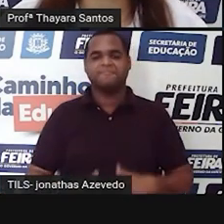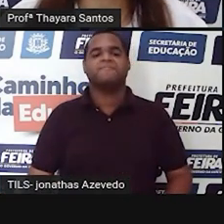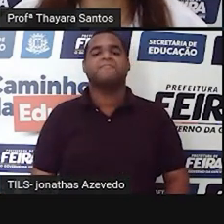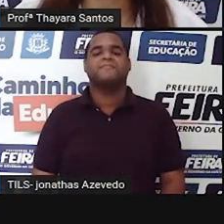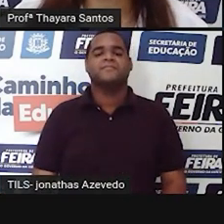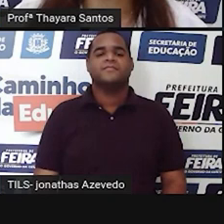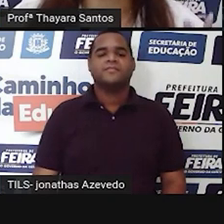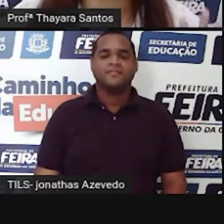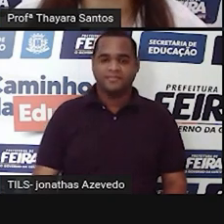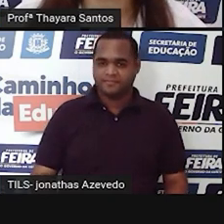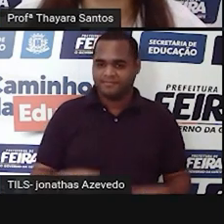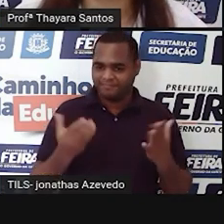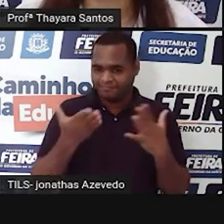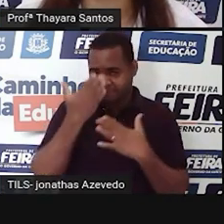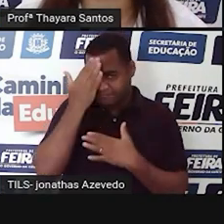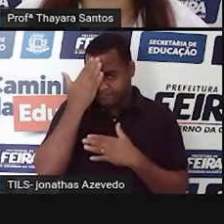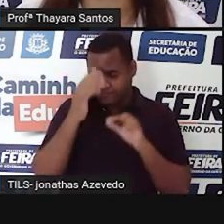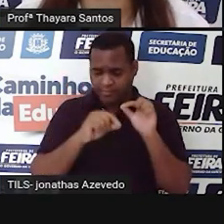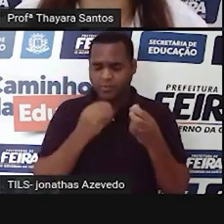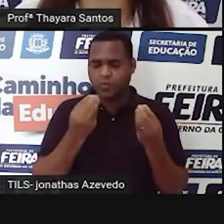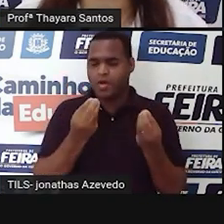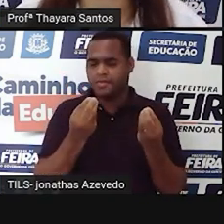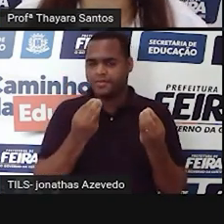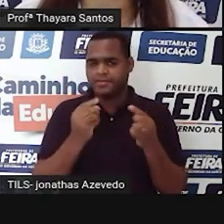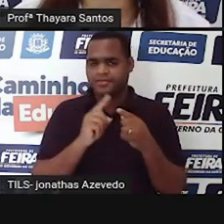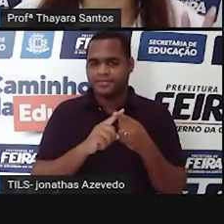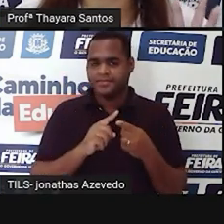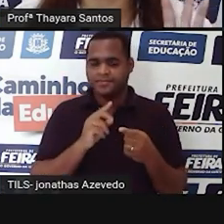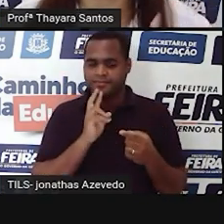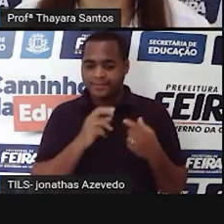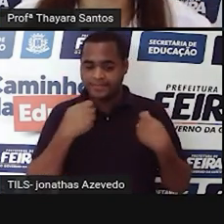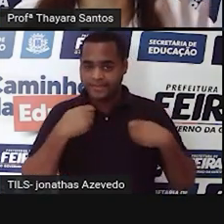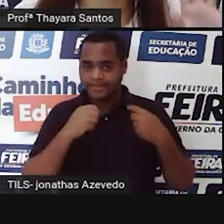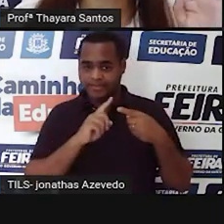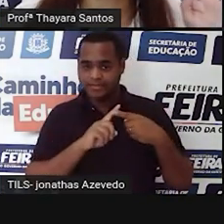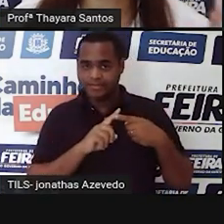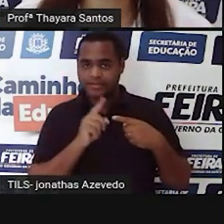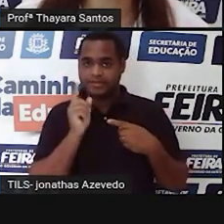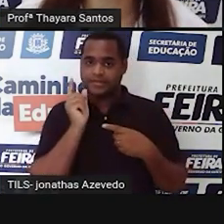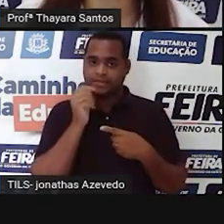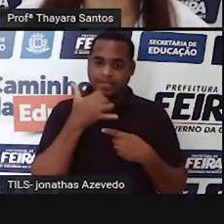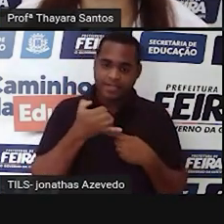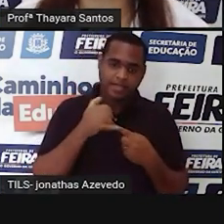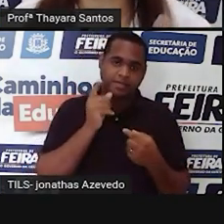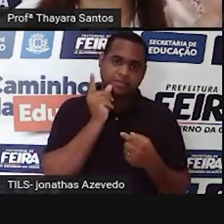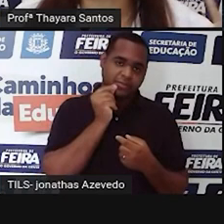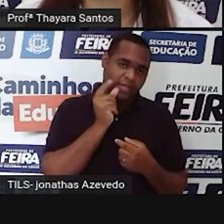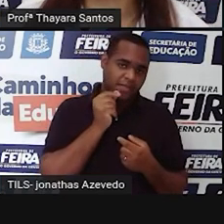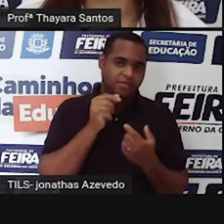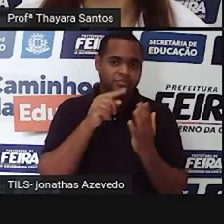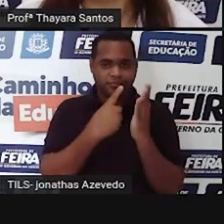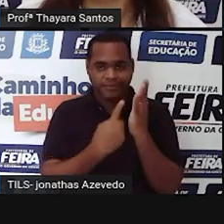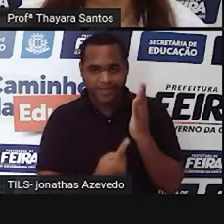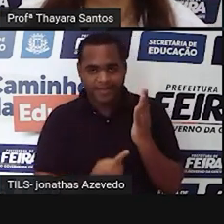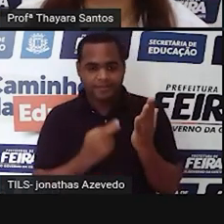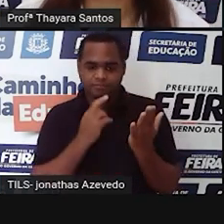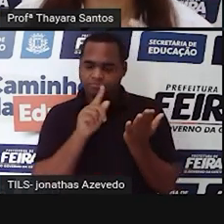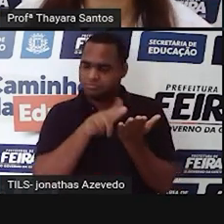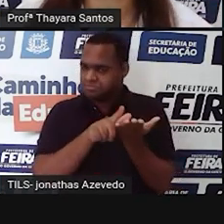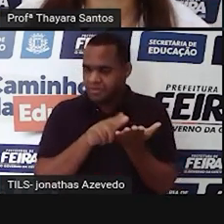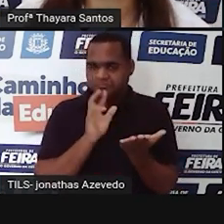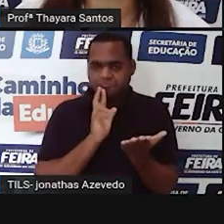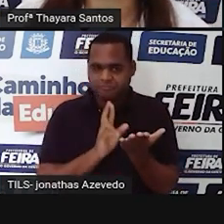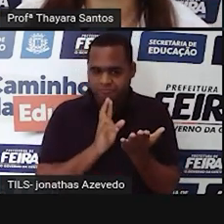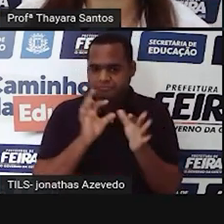E para isso, vocês já sabem como é que funciona o nosso teste de quiz, né? Vocês precisam pegar uma caneta, um lápis, um caderno, uma folha,